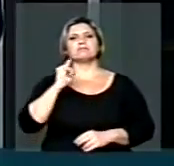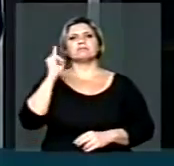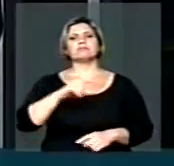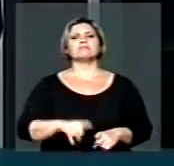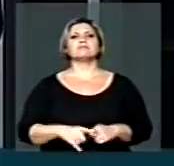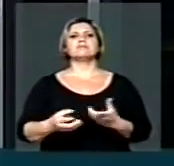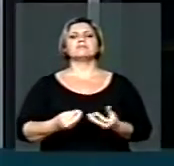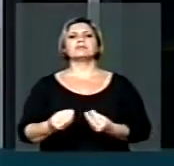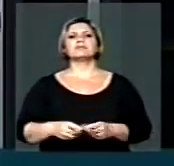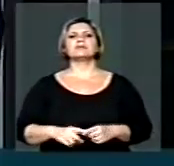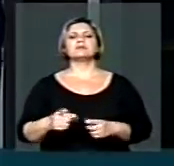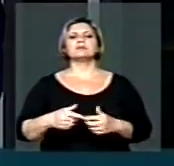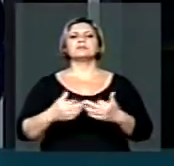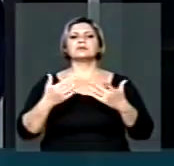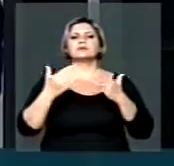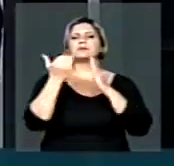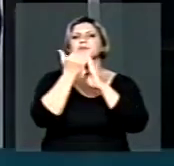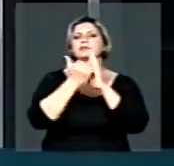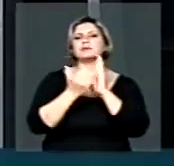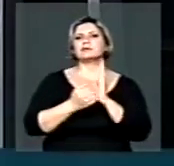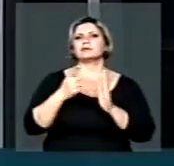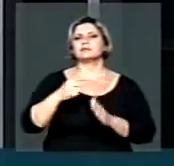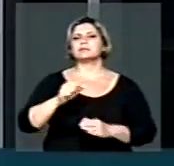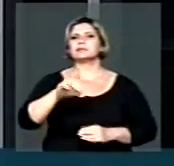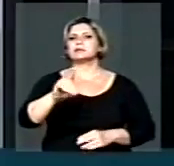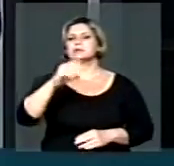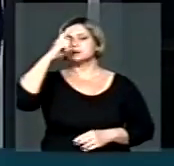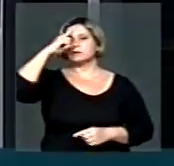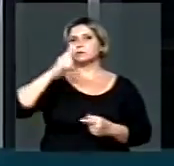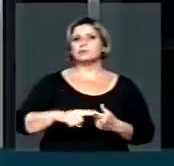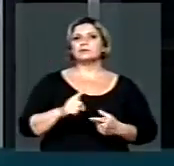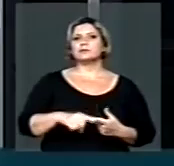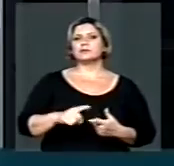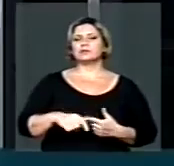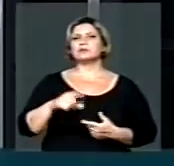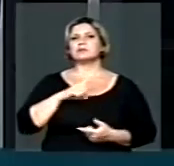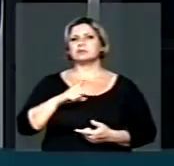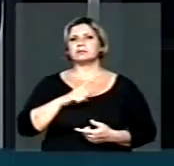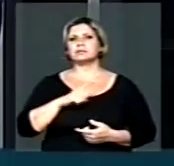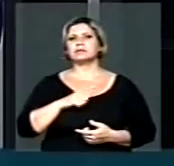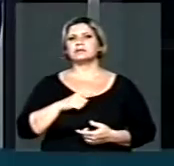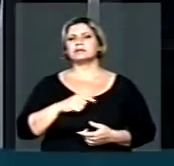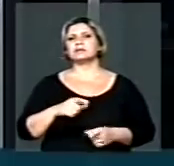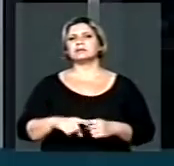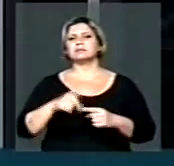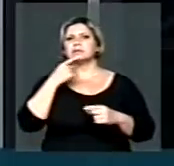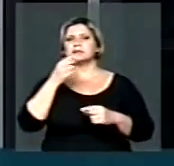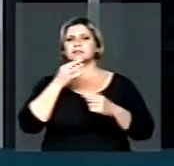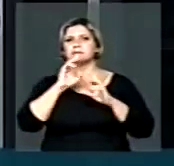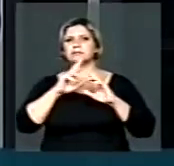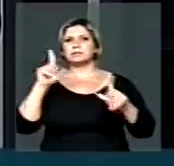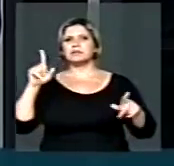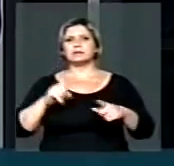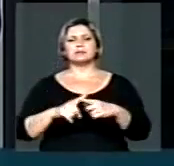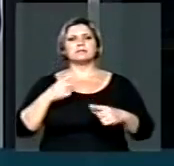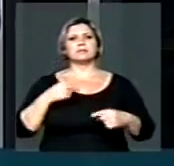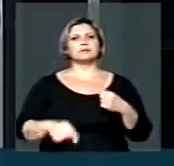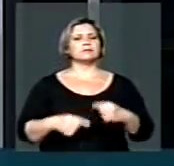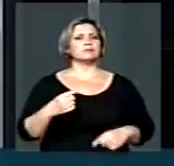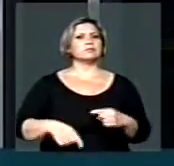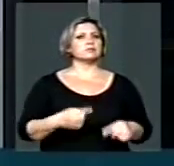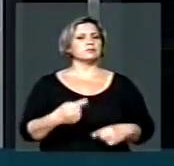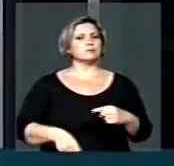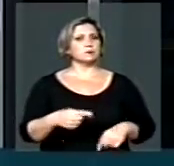quero destacar, e com todos eles o PSD concorda. Há apenas uma pequena divergência, que não vai ser discutida